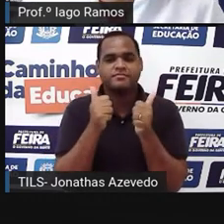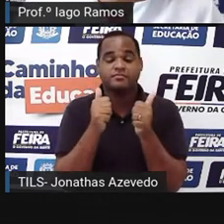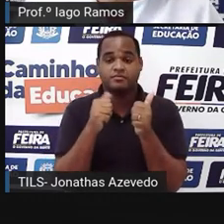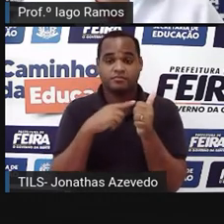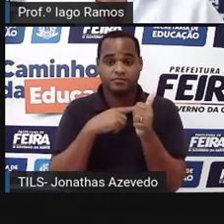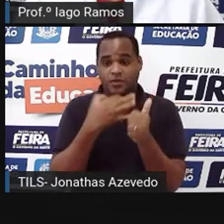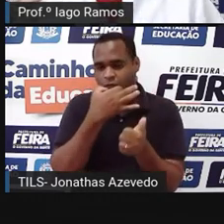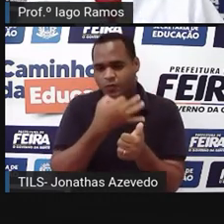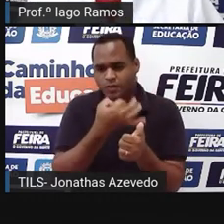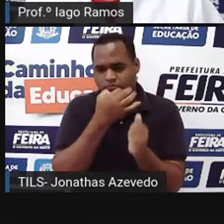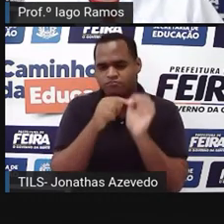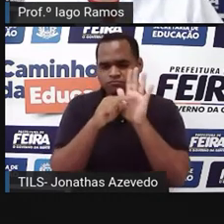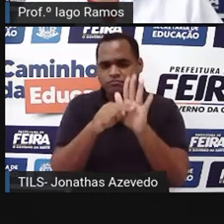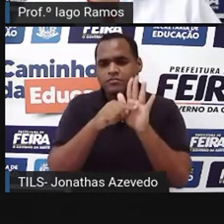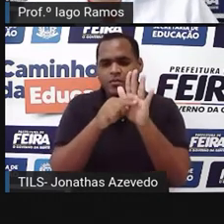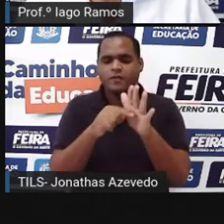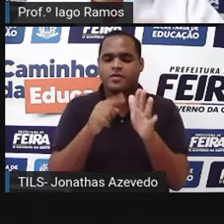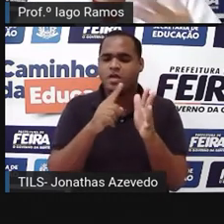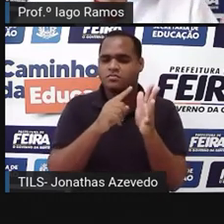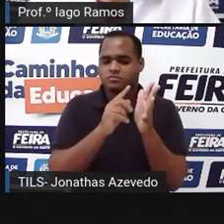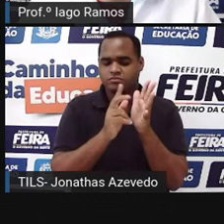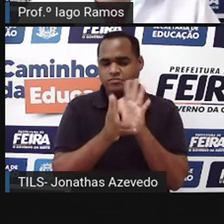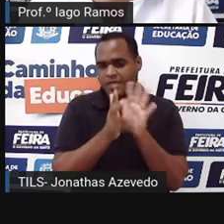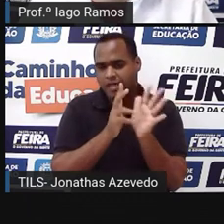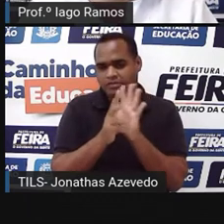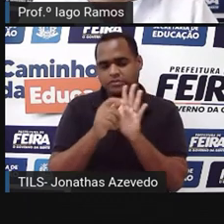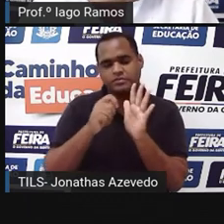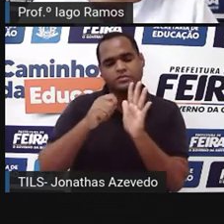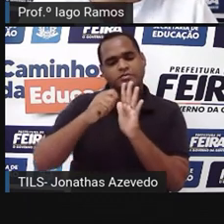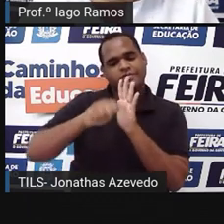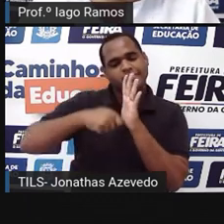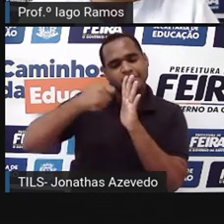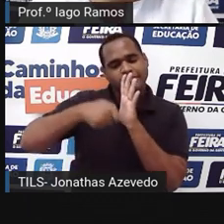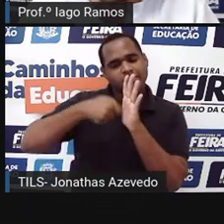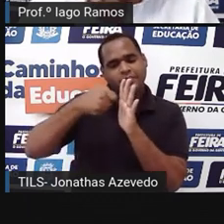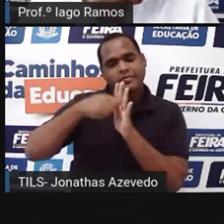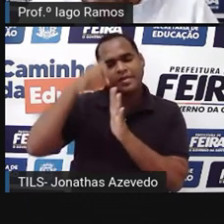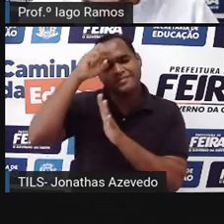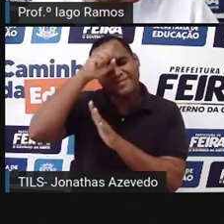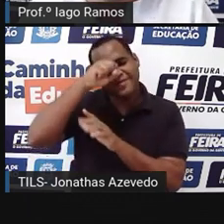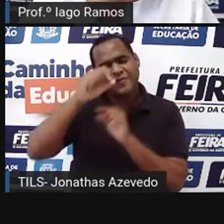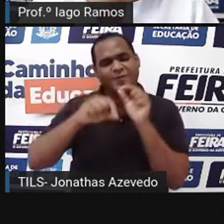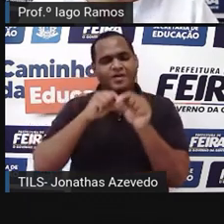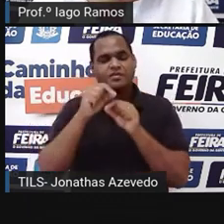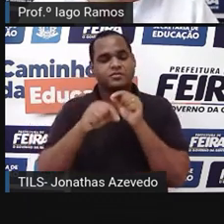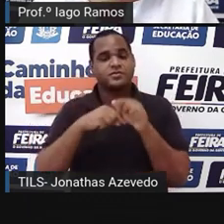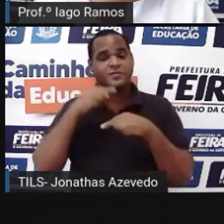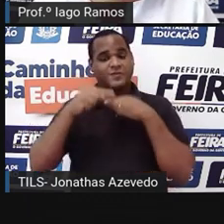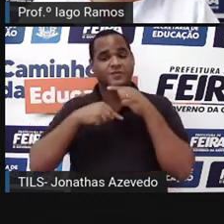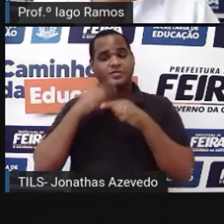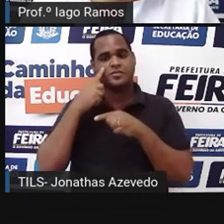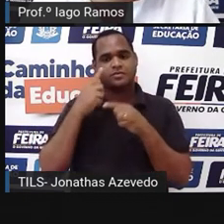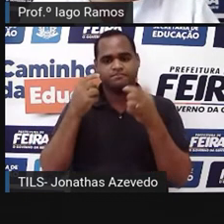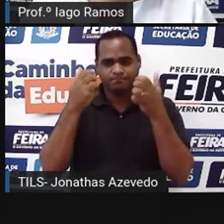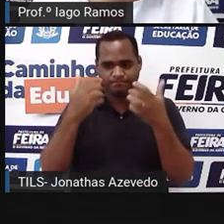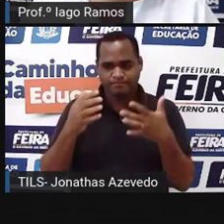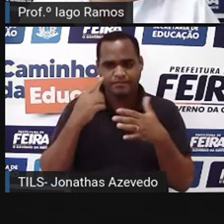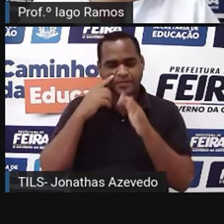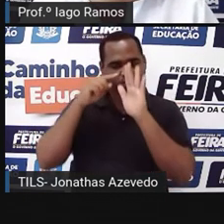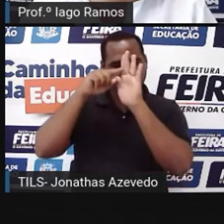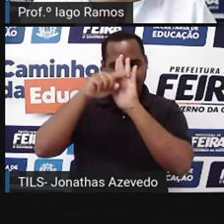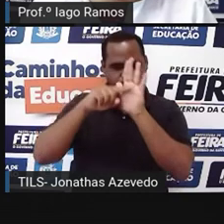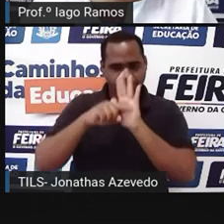deixo como sugestão você gravar um áudio contando o que você aprendeu e quando você fizer isso você vai estar fazendo a